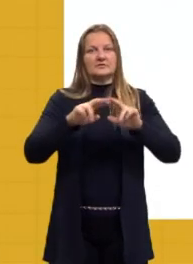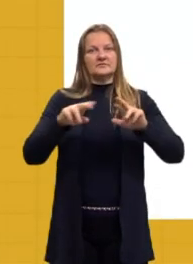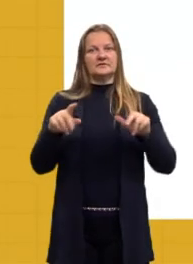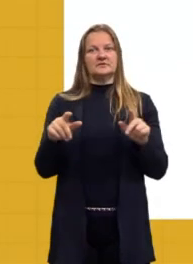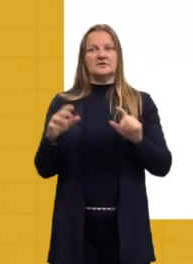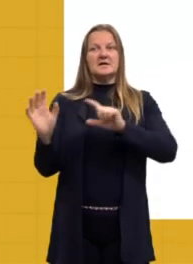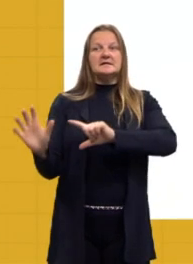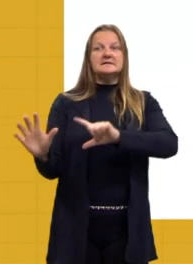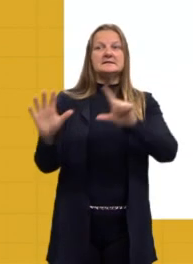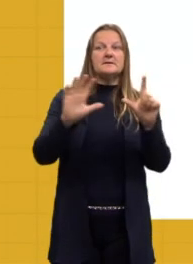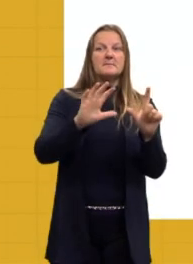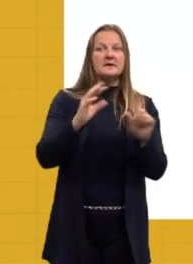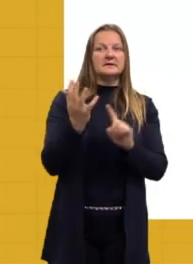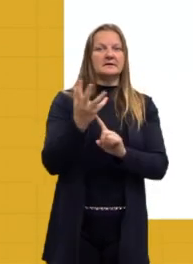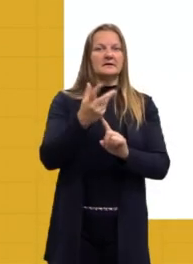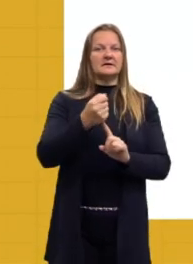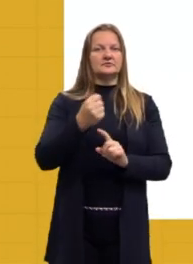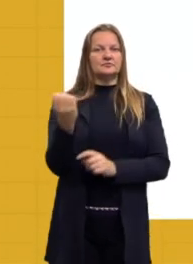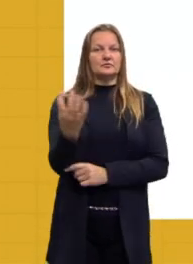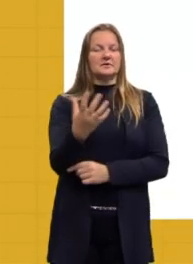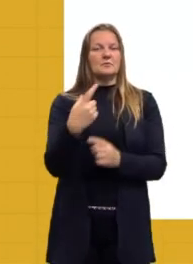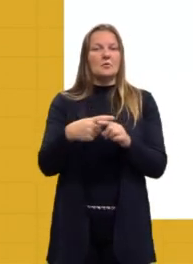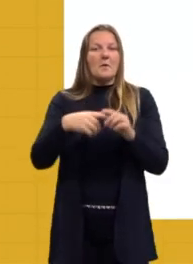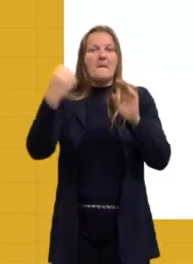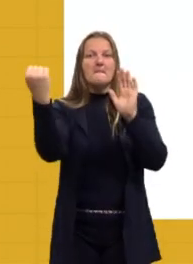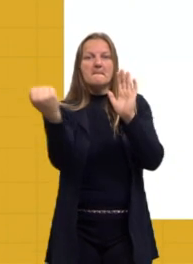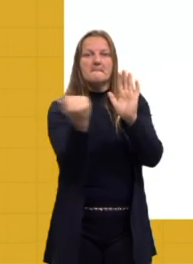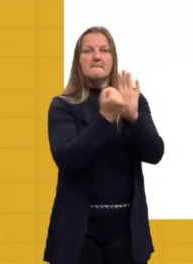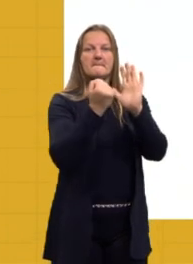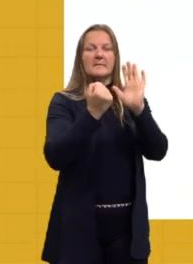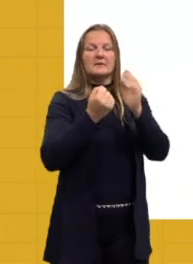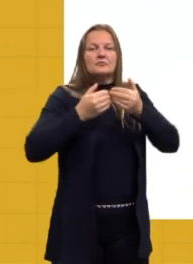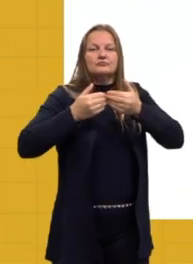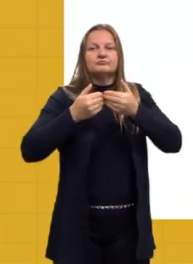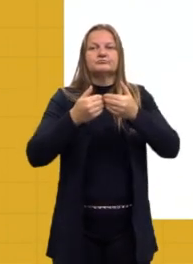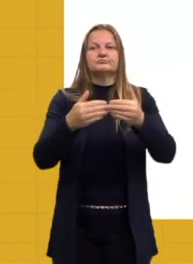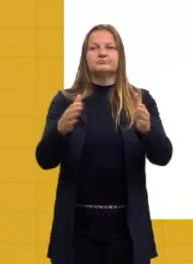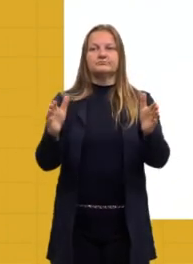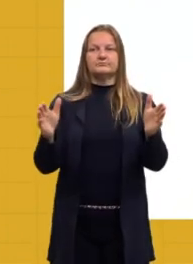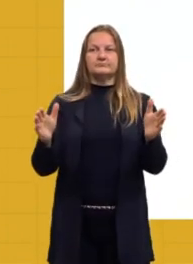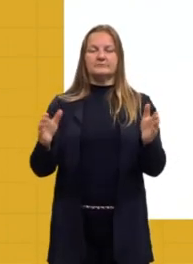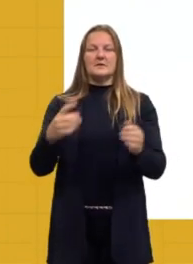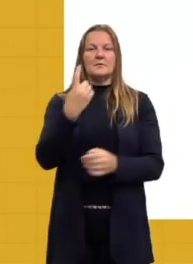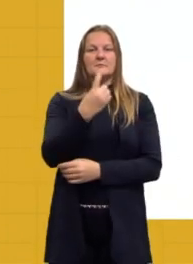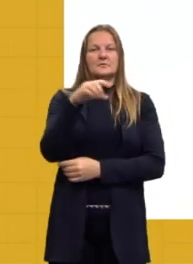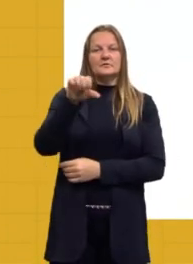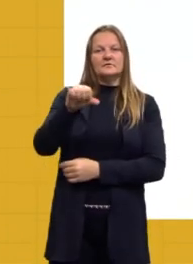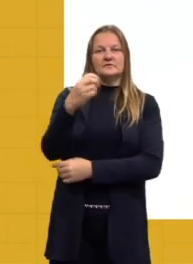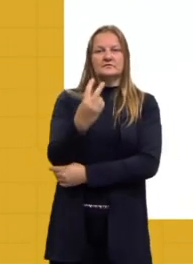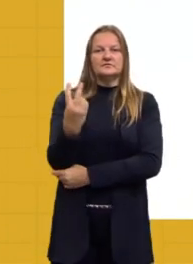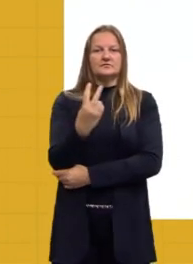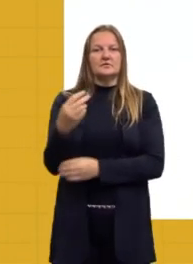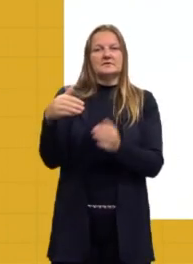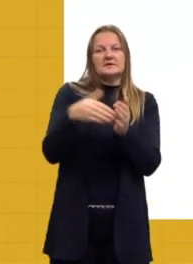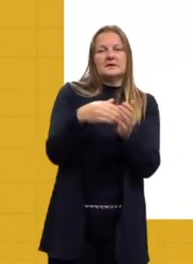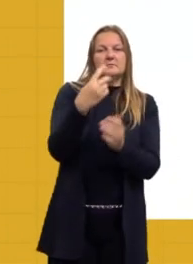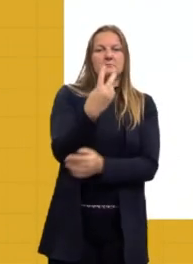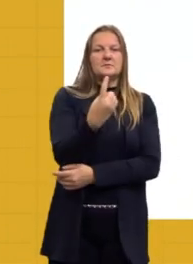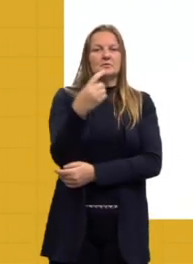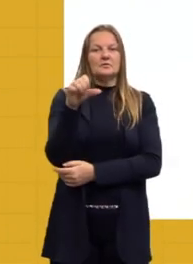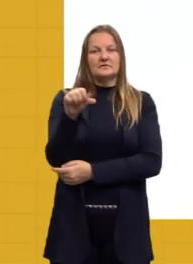nós temos a Semana de Arte Moderna como o marco inicial. Então, a gente tem, de 1922 a 1930,